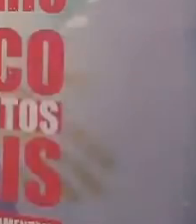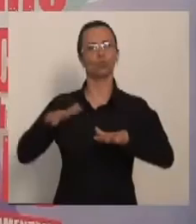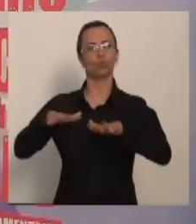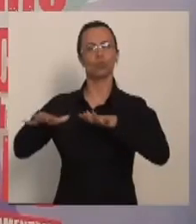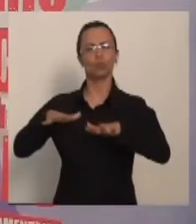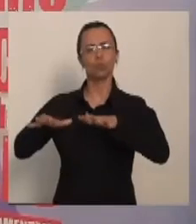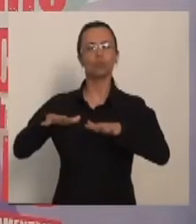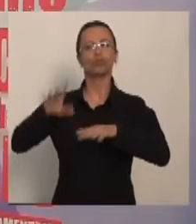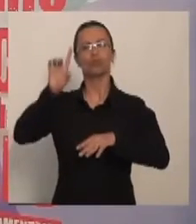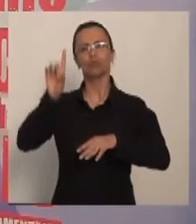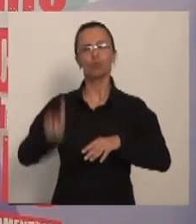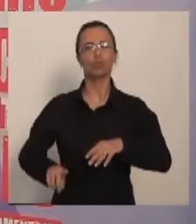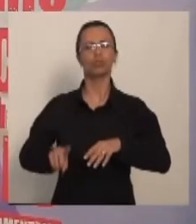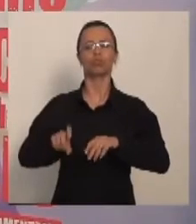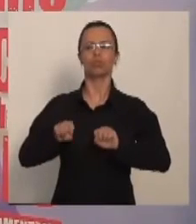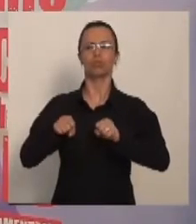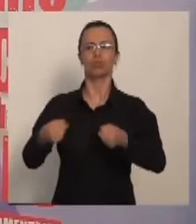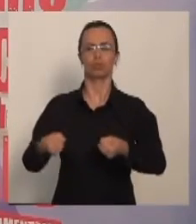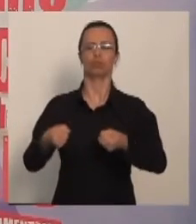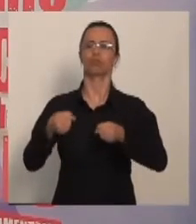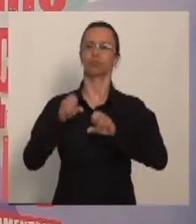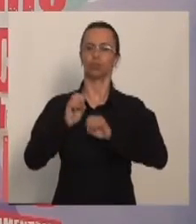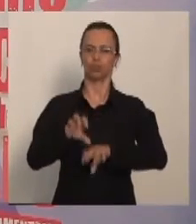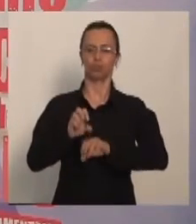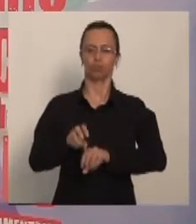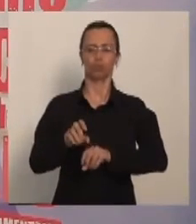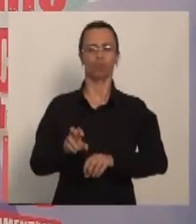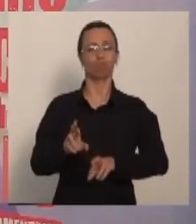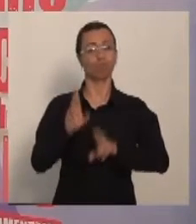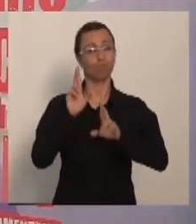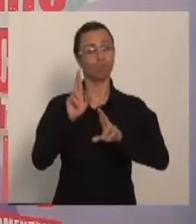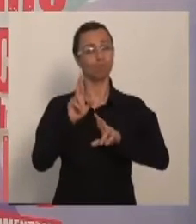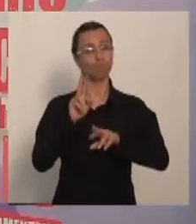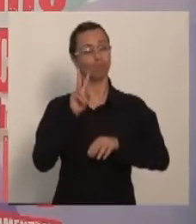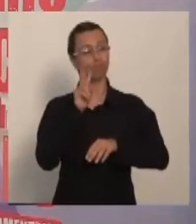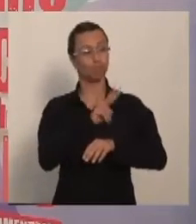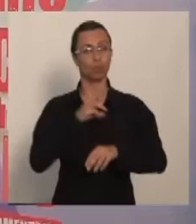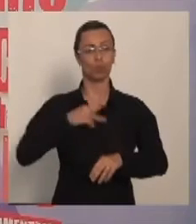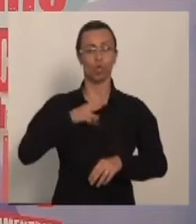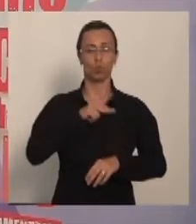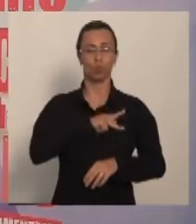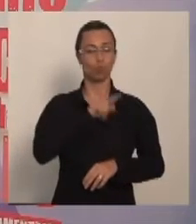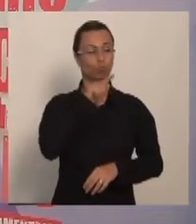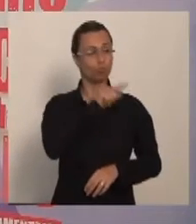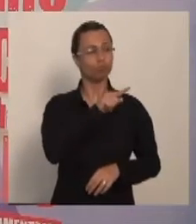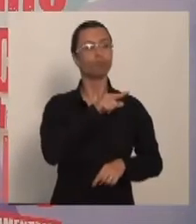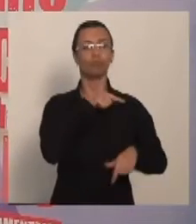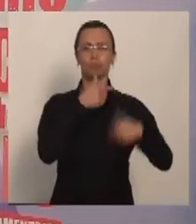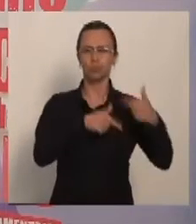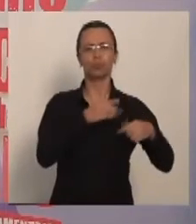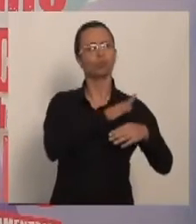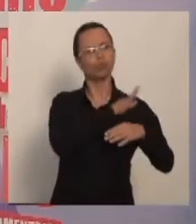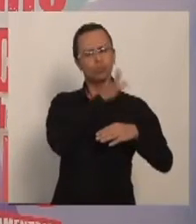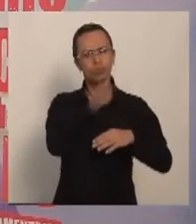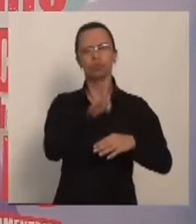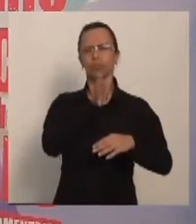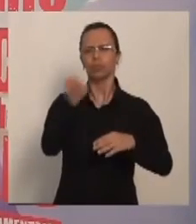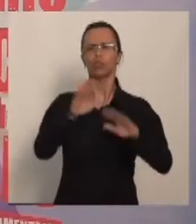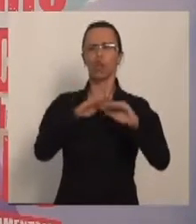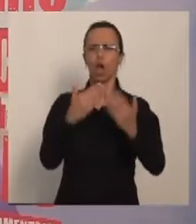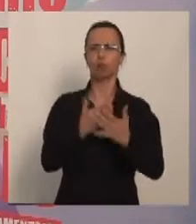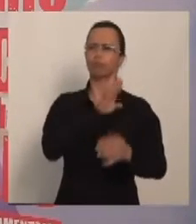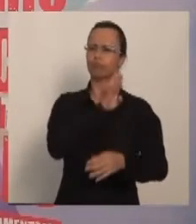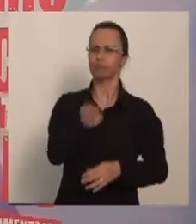O movimento de defesa do direito humano à educação espera que o Ministério Público tenha uma atuação que